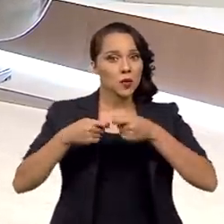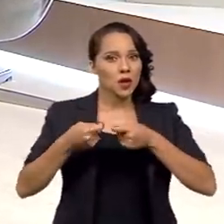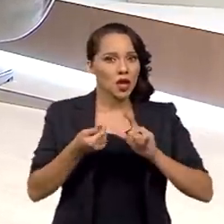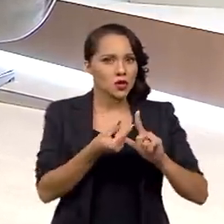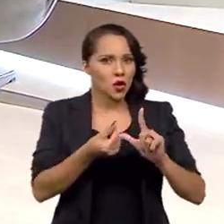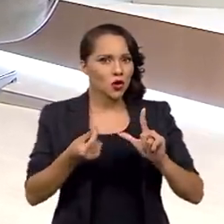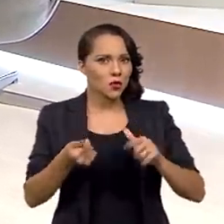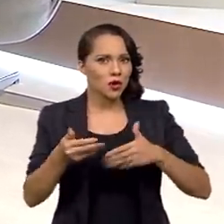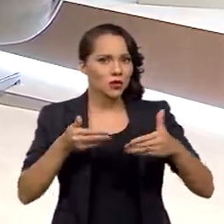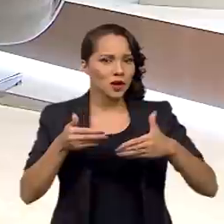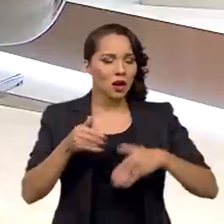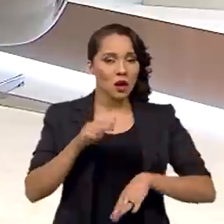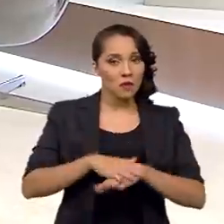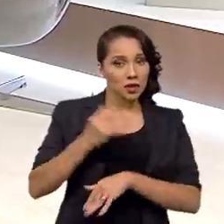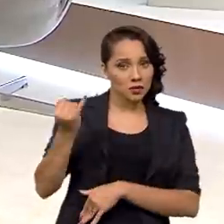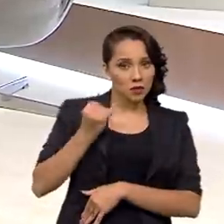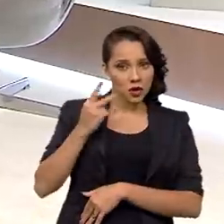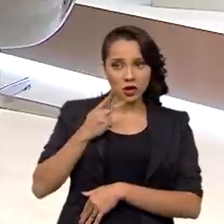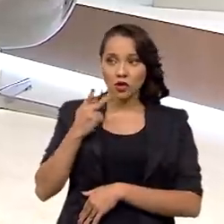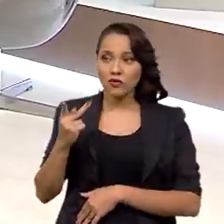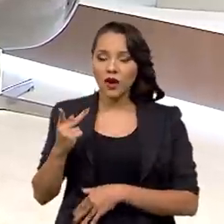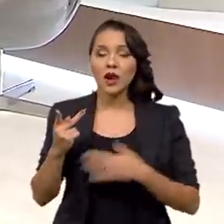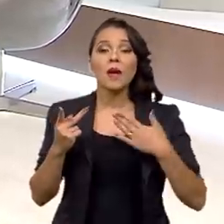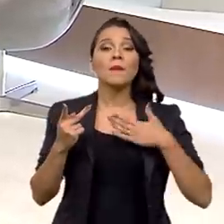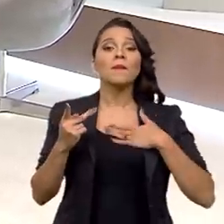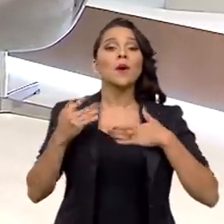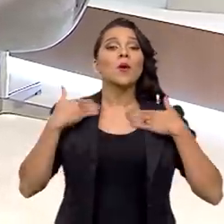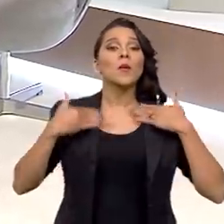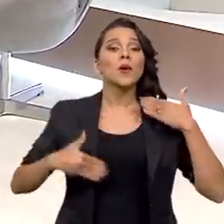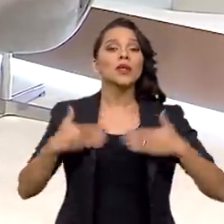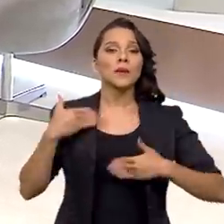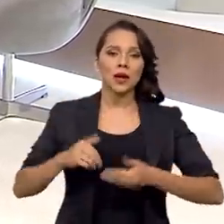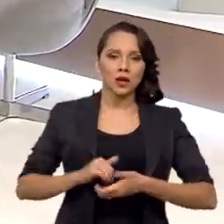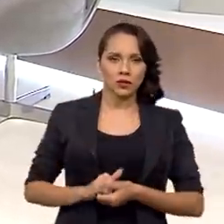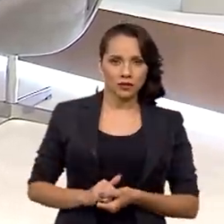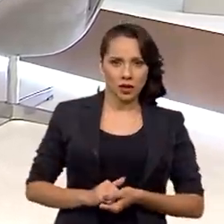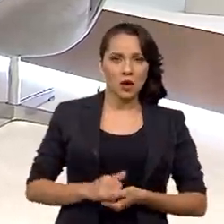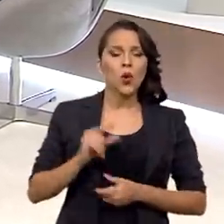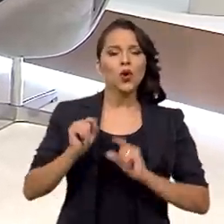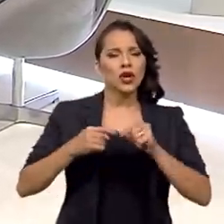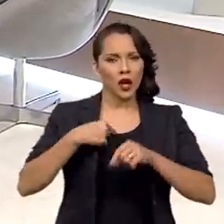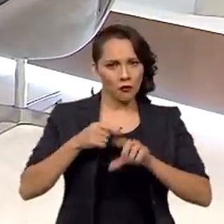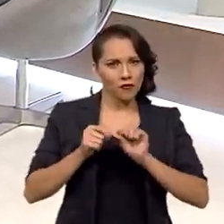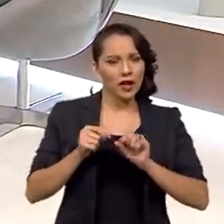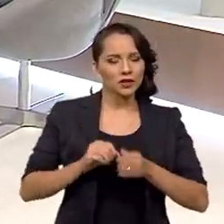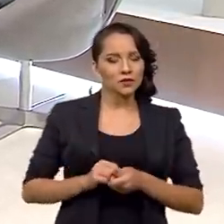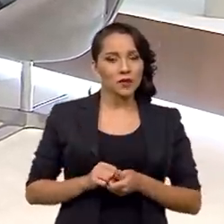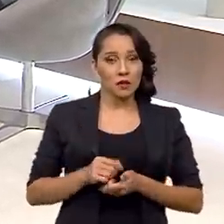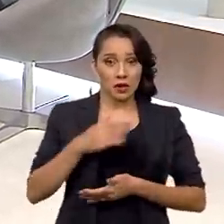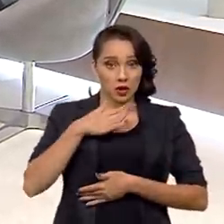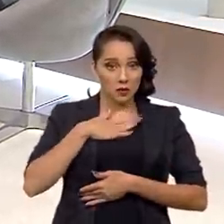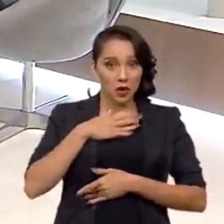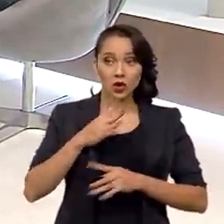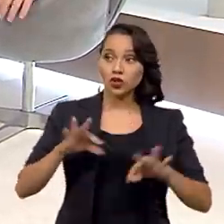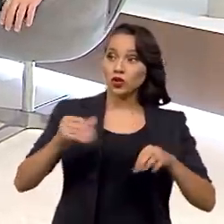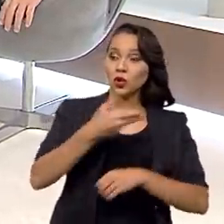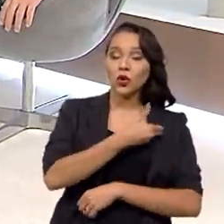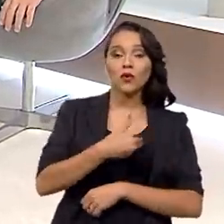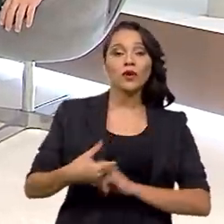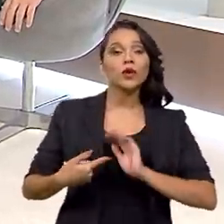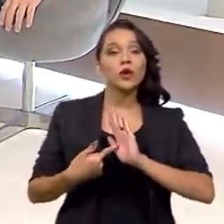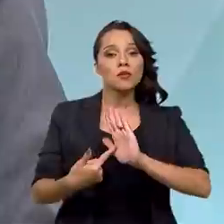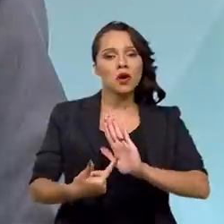mais importante do que eu falo são minhas ações. E as ações, não só minhas, mas de todo o governo, mostram